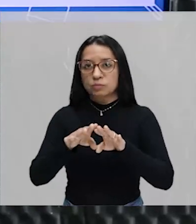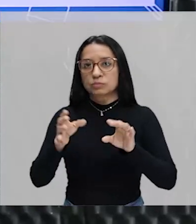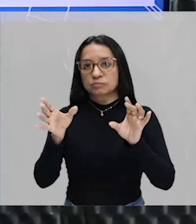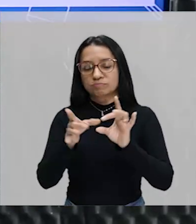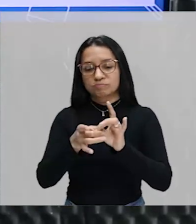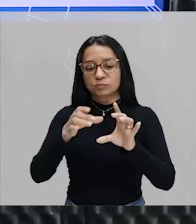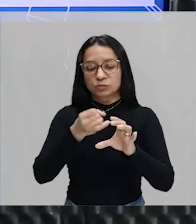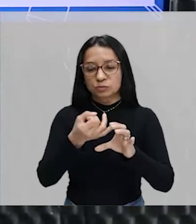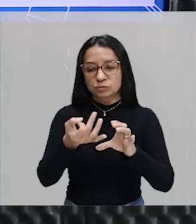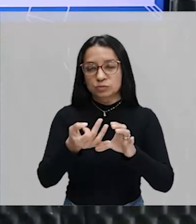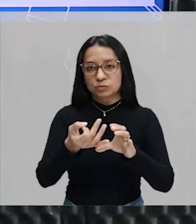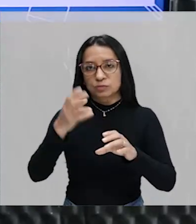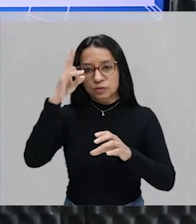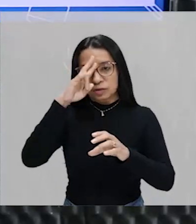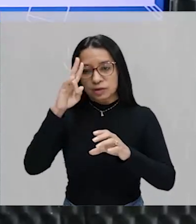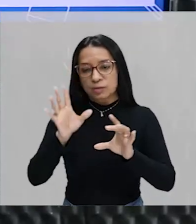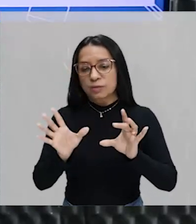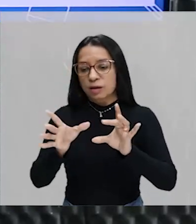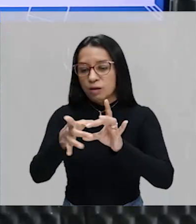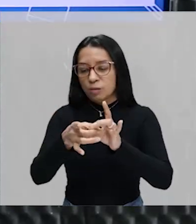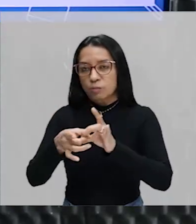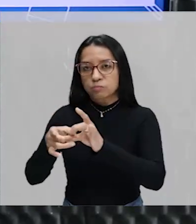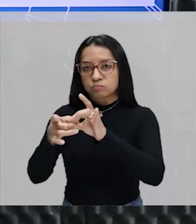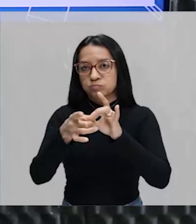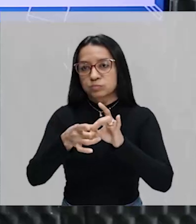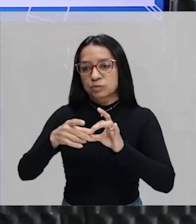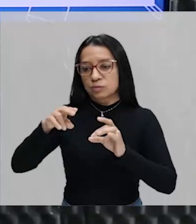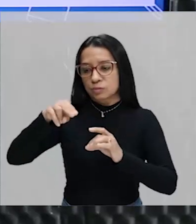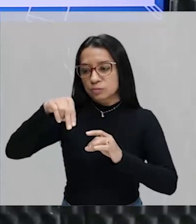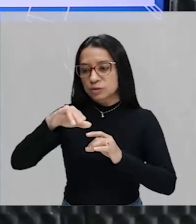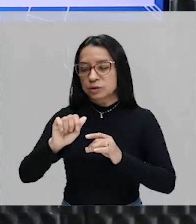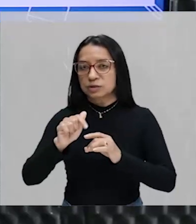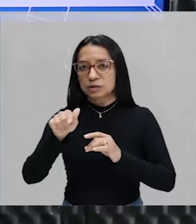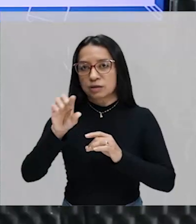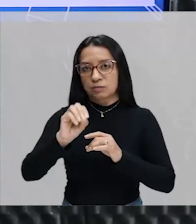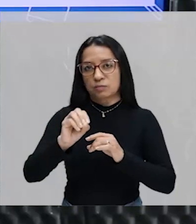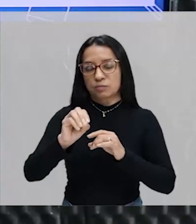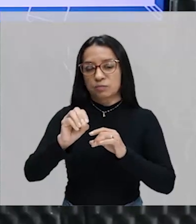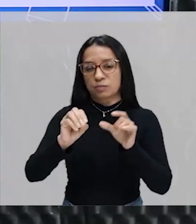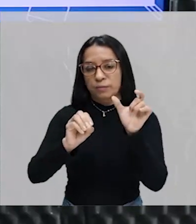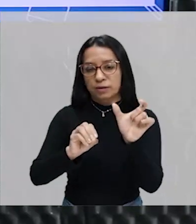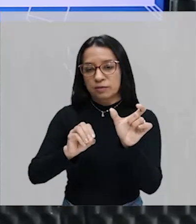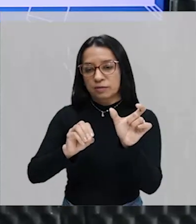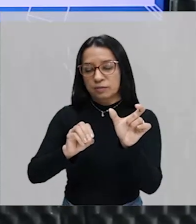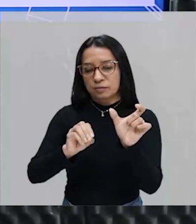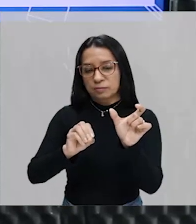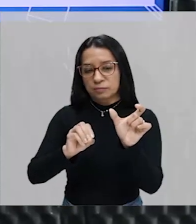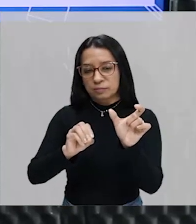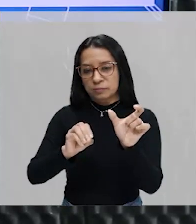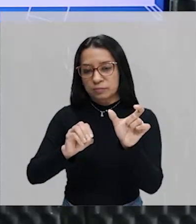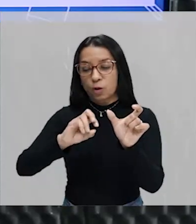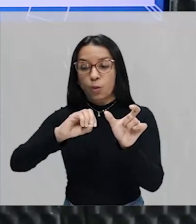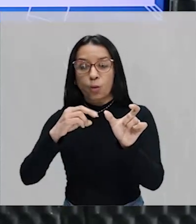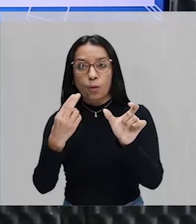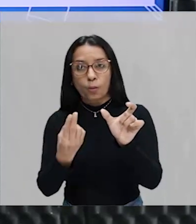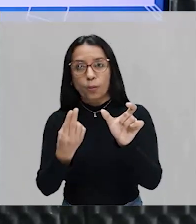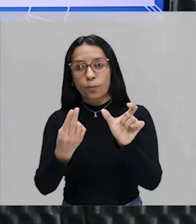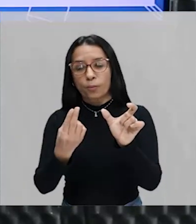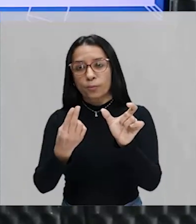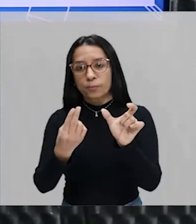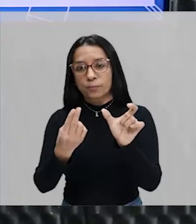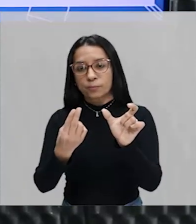Lembra, união, a palavrinha associada, né? É a palavrinha ou, tá? Na